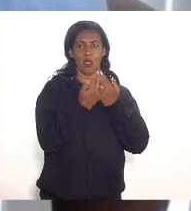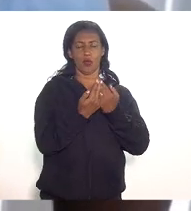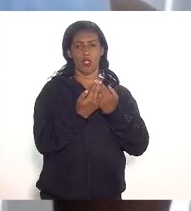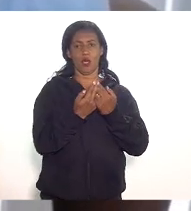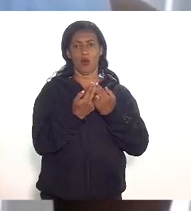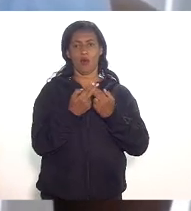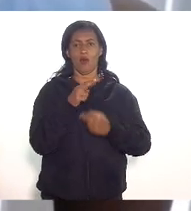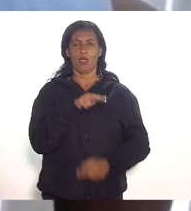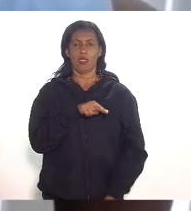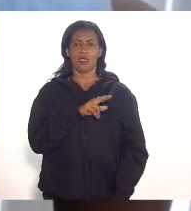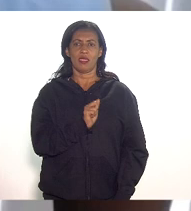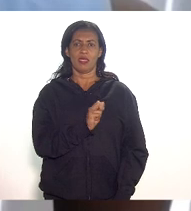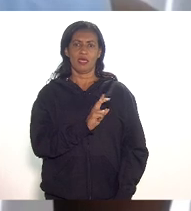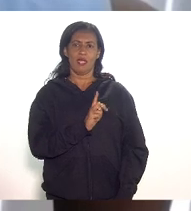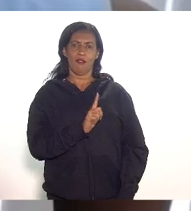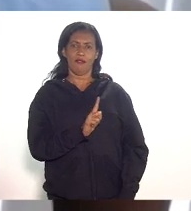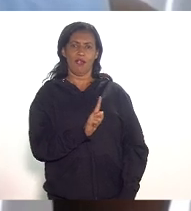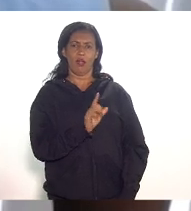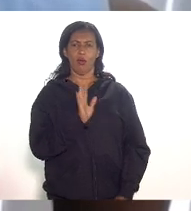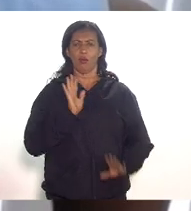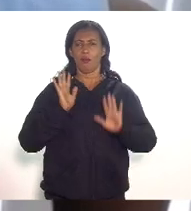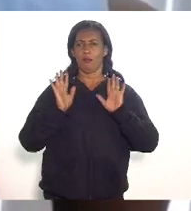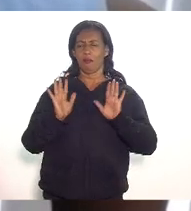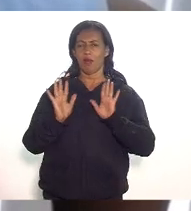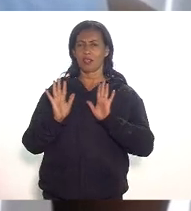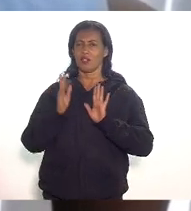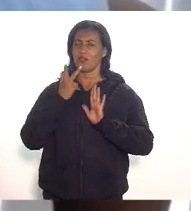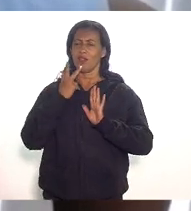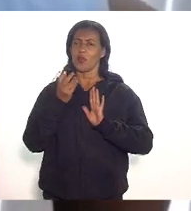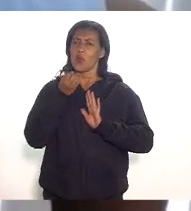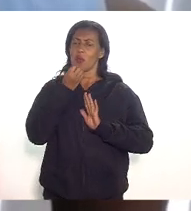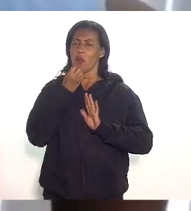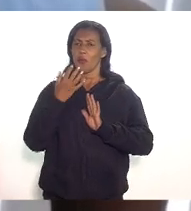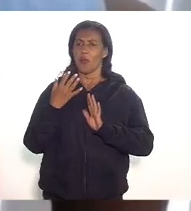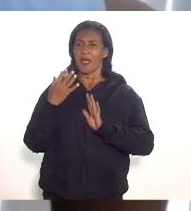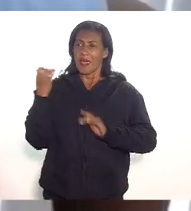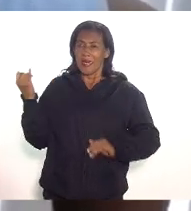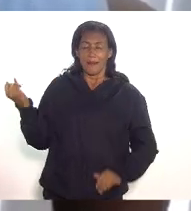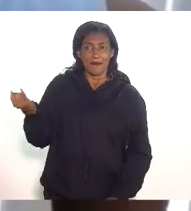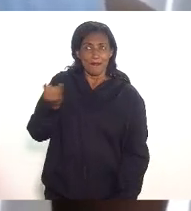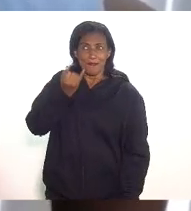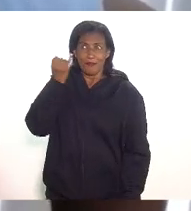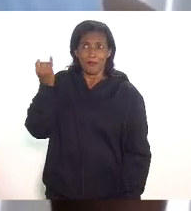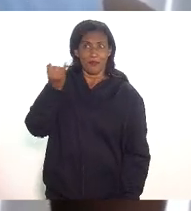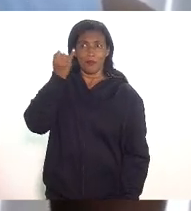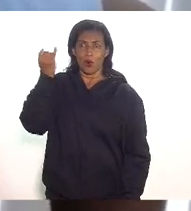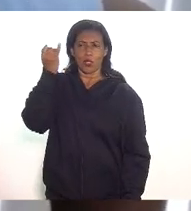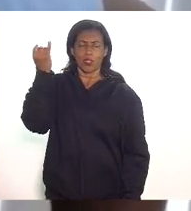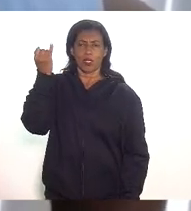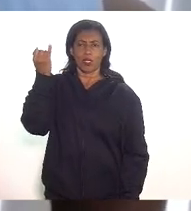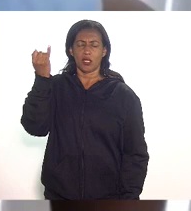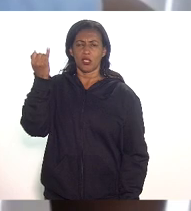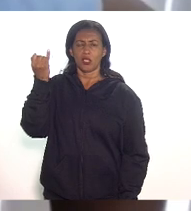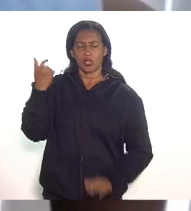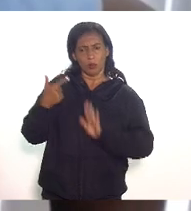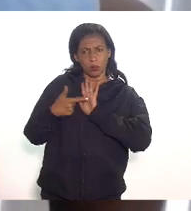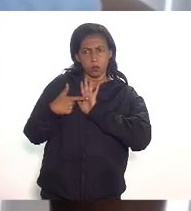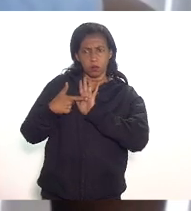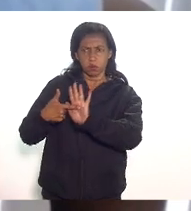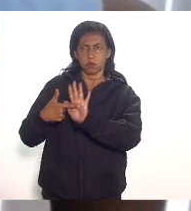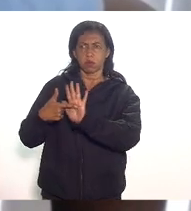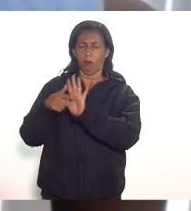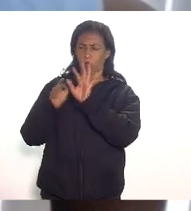mas eu não considero que seja apenas de bom tom é imprescindível apresentar a